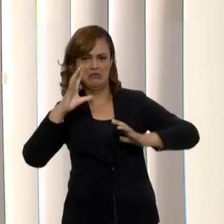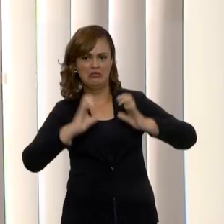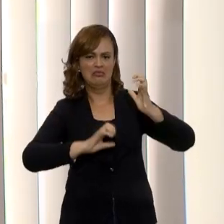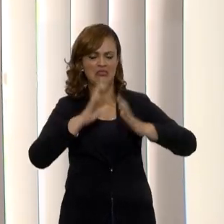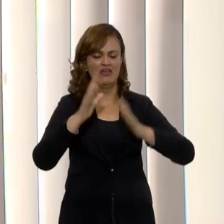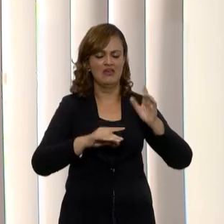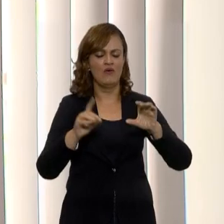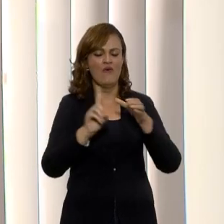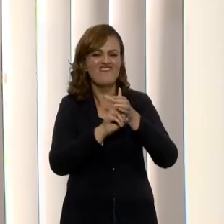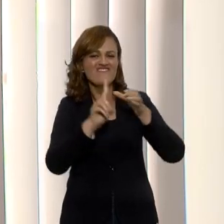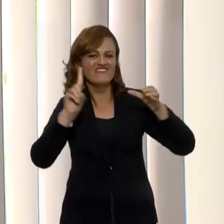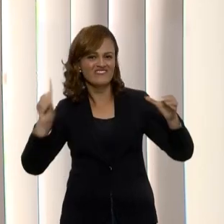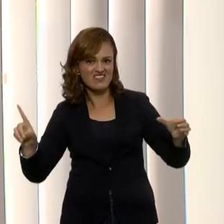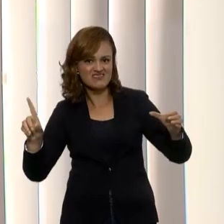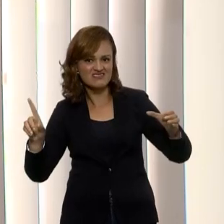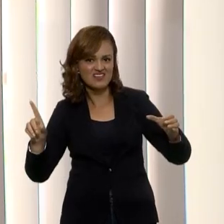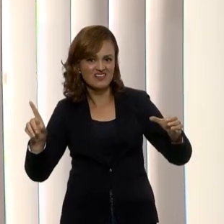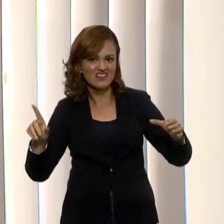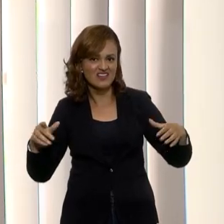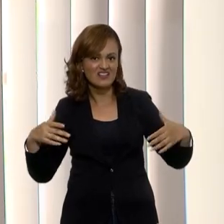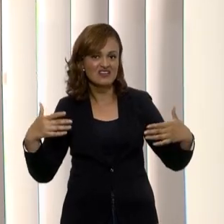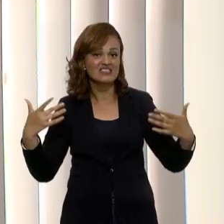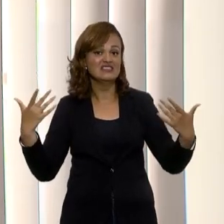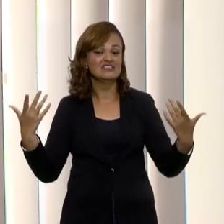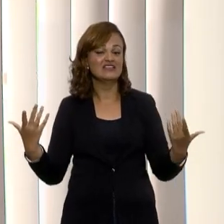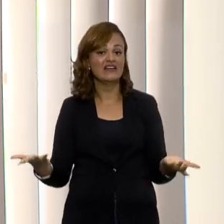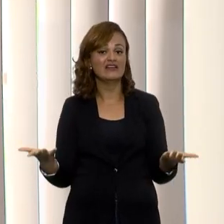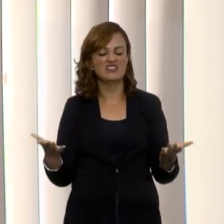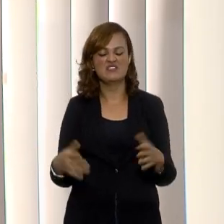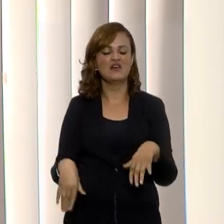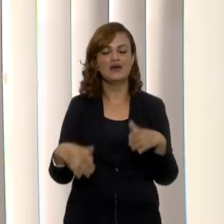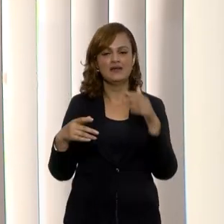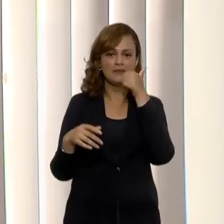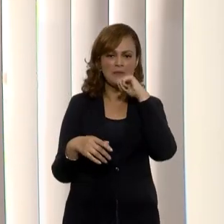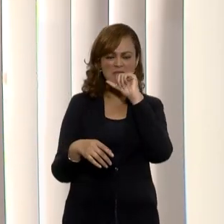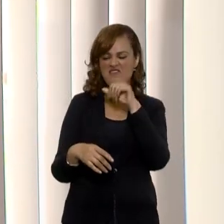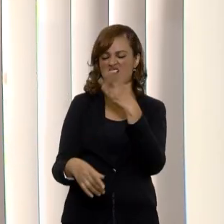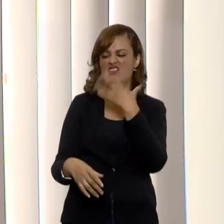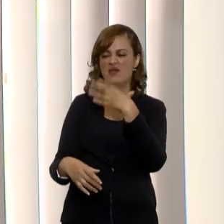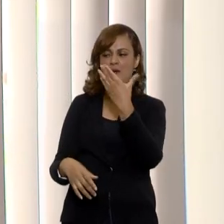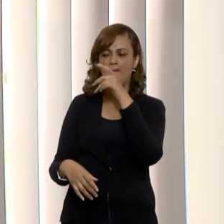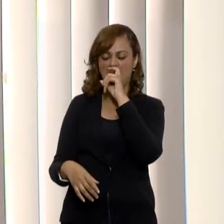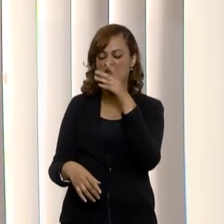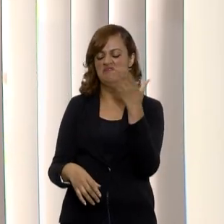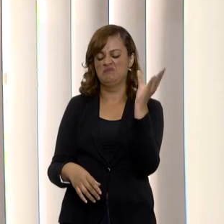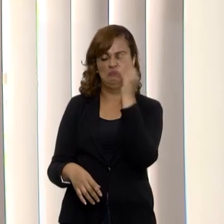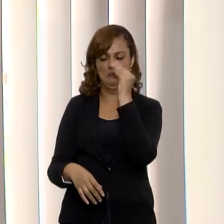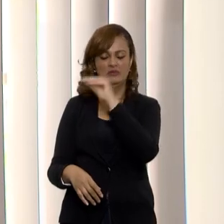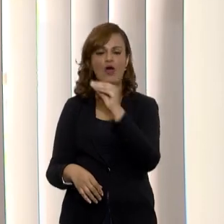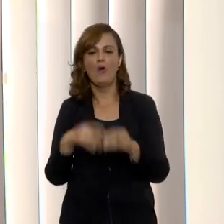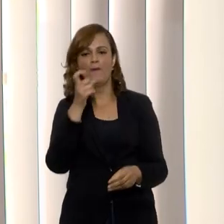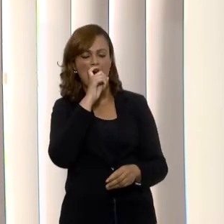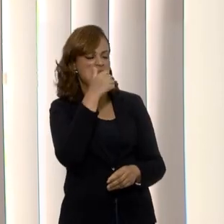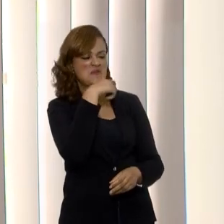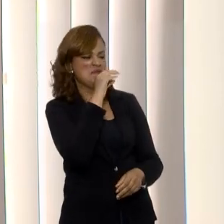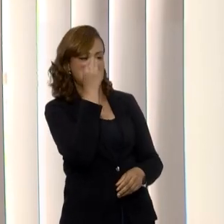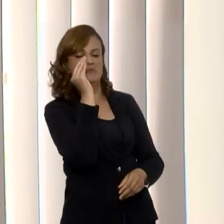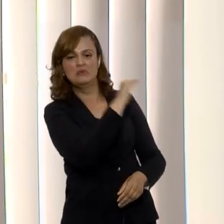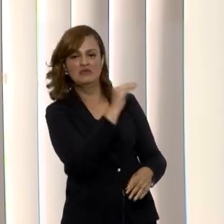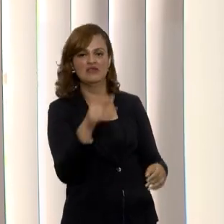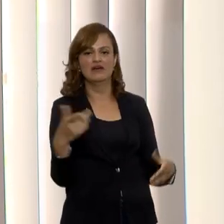dessas figuras importantes de identificação, eles são desqualificados, são desprezados,